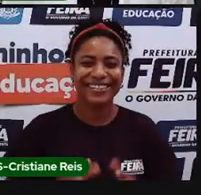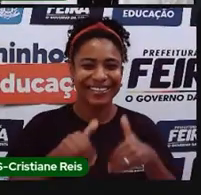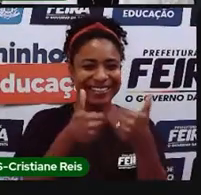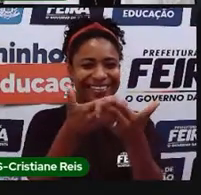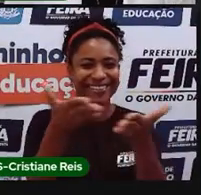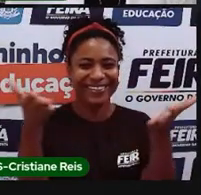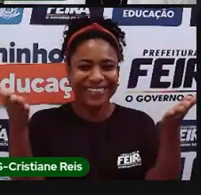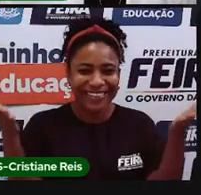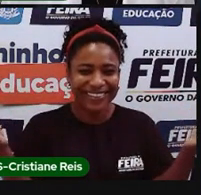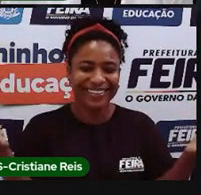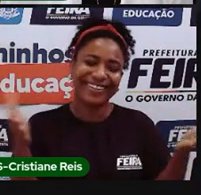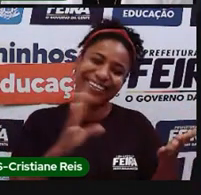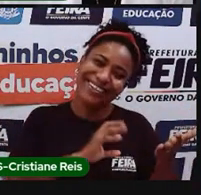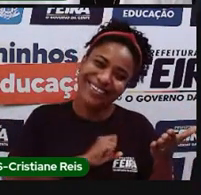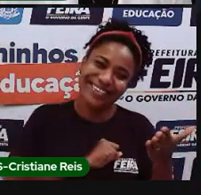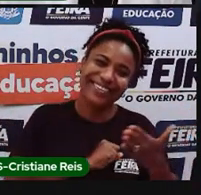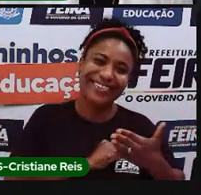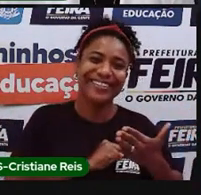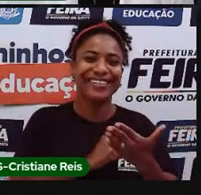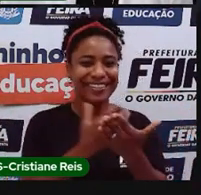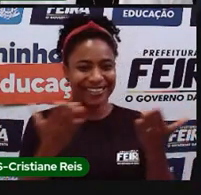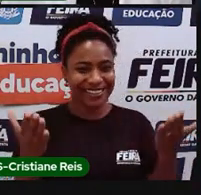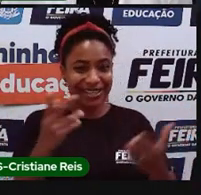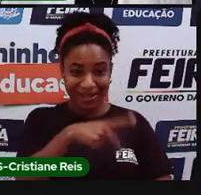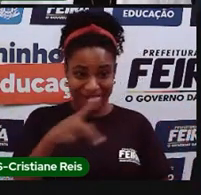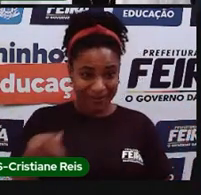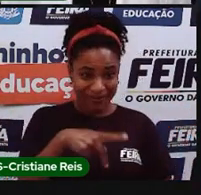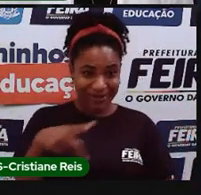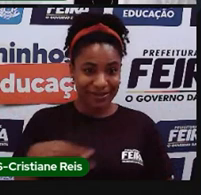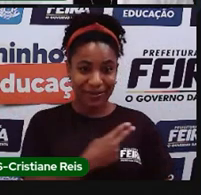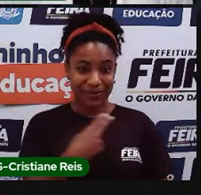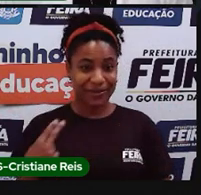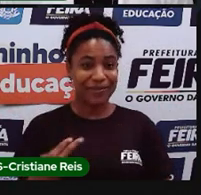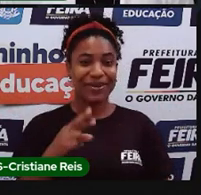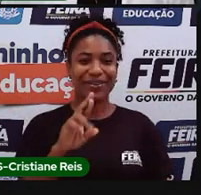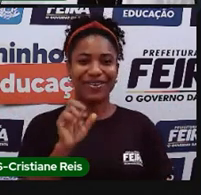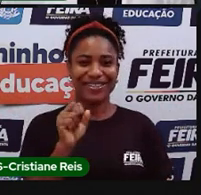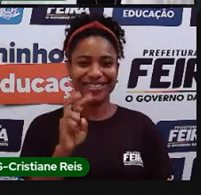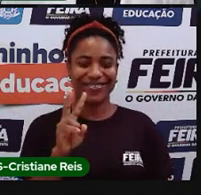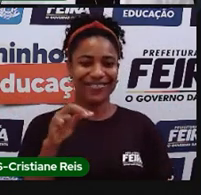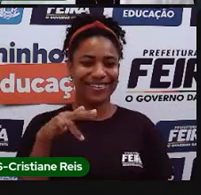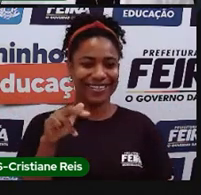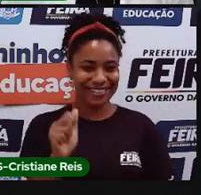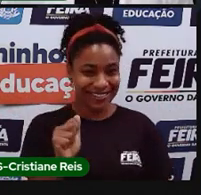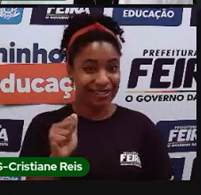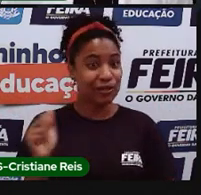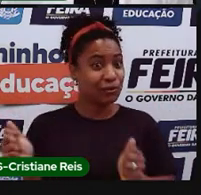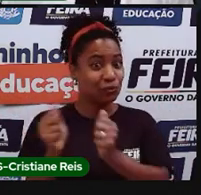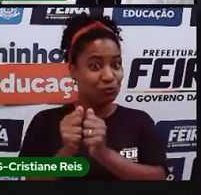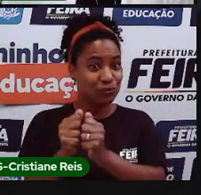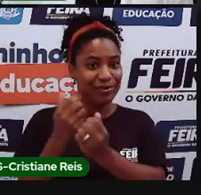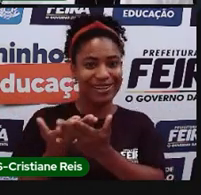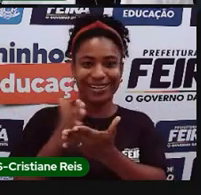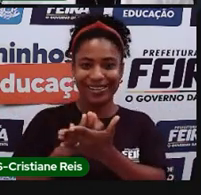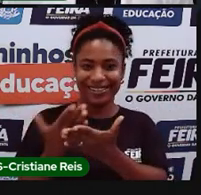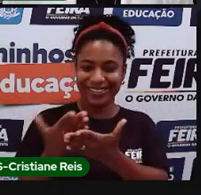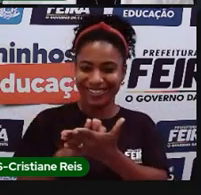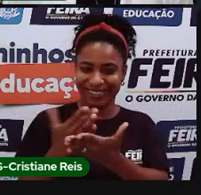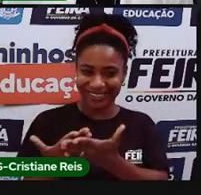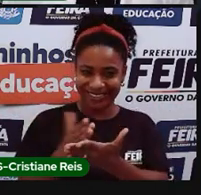Olá, meus amores, aqui é a professora Rosevânia Santos e a nossa colega aqui, a intérprete, né, é